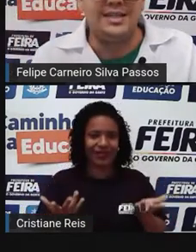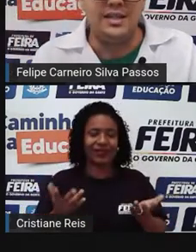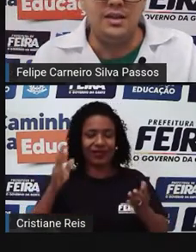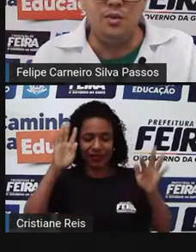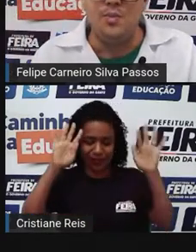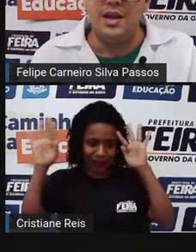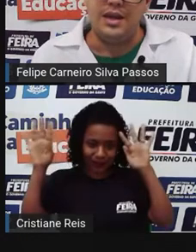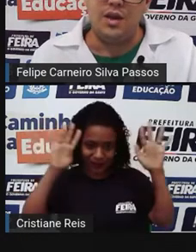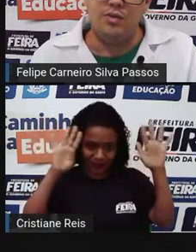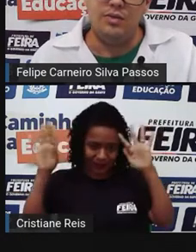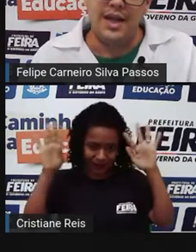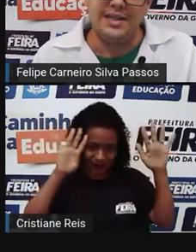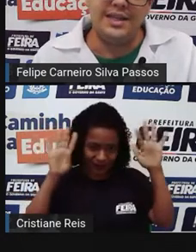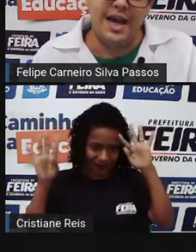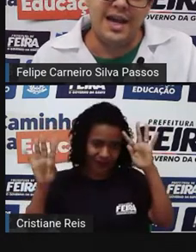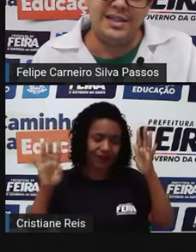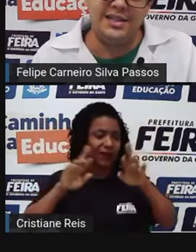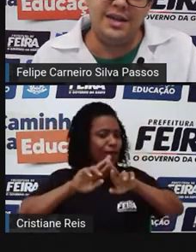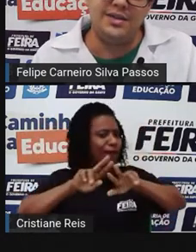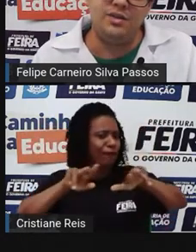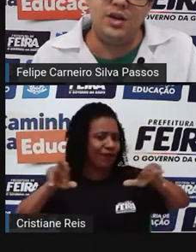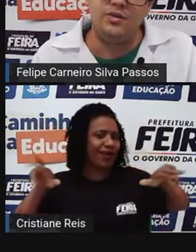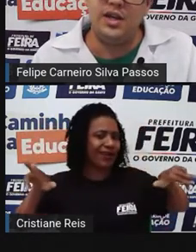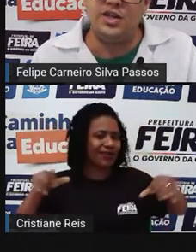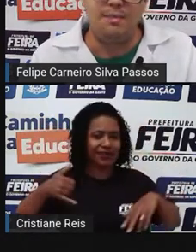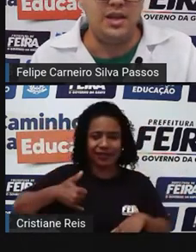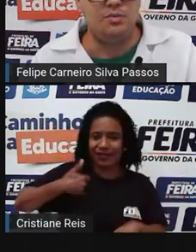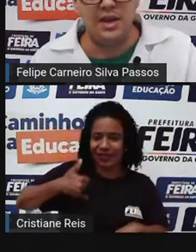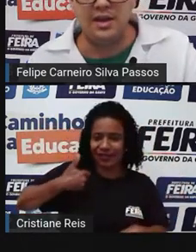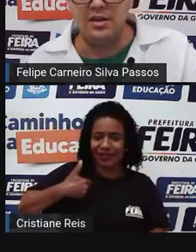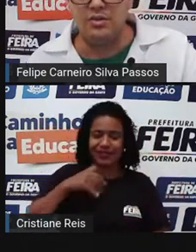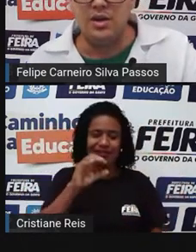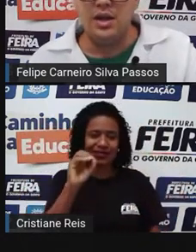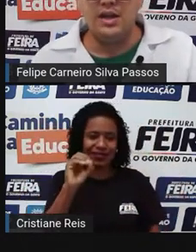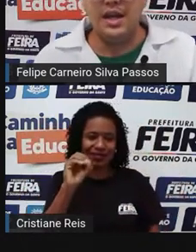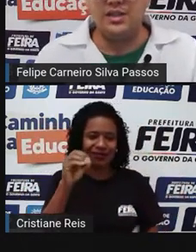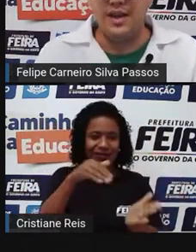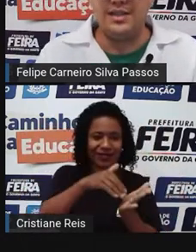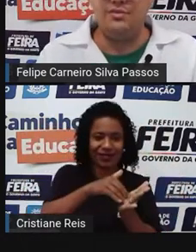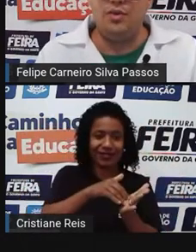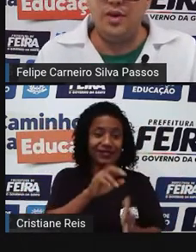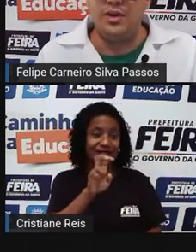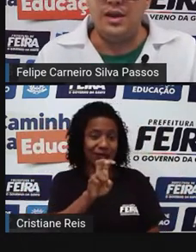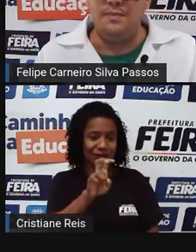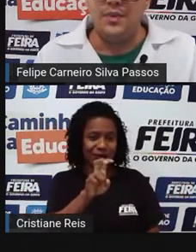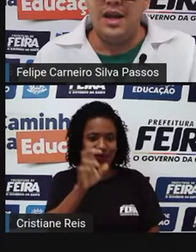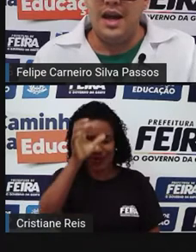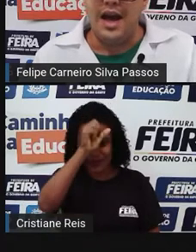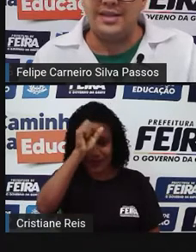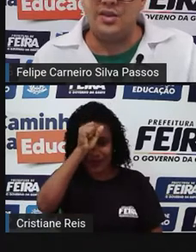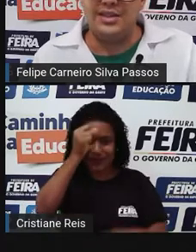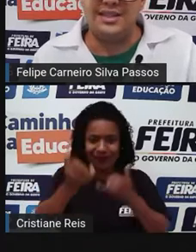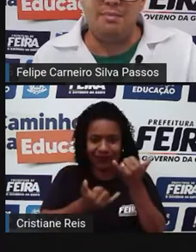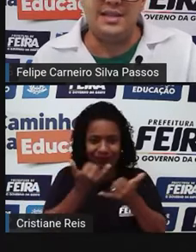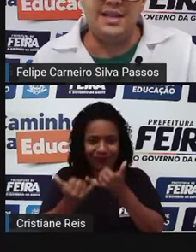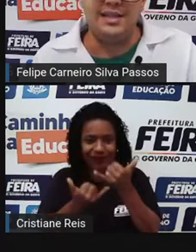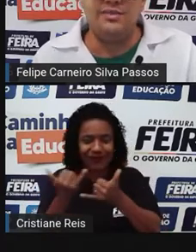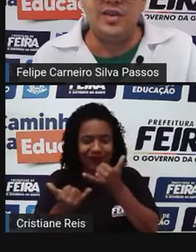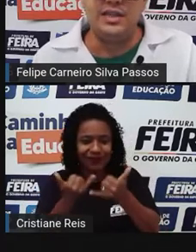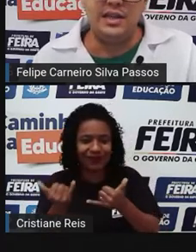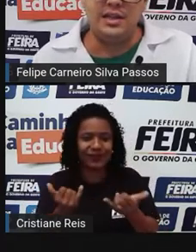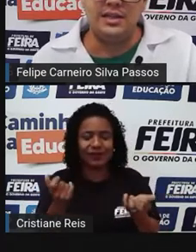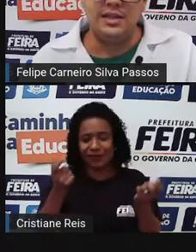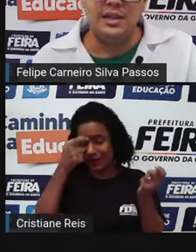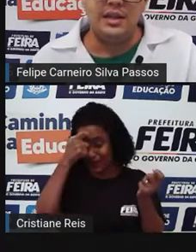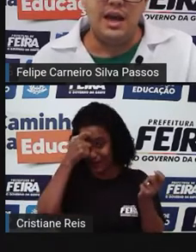imaginação. Então, nessa idade, de zero a cinco anos, a gente aprende brincando. E a gente vai desenvolver o quê? As nossas capacidades